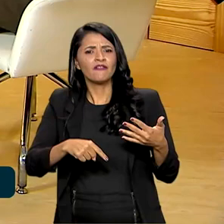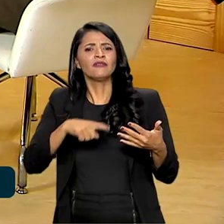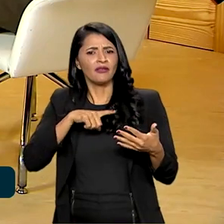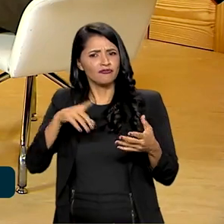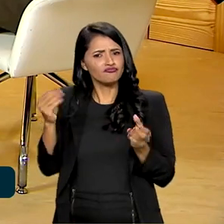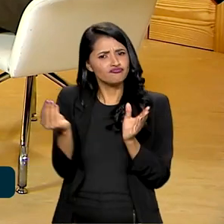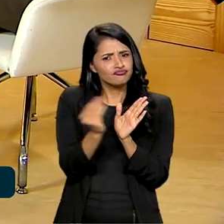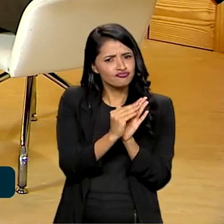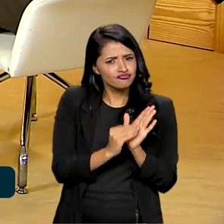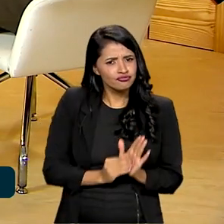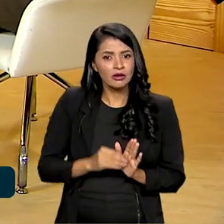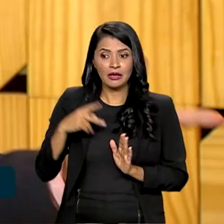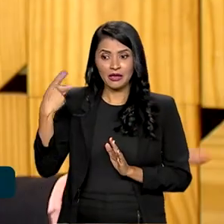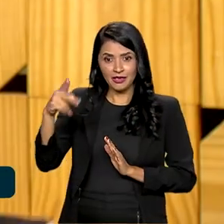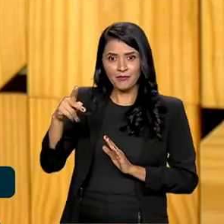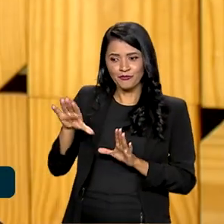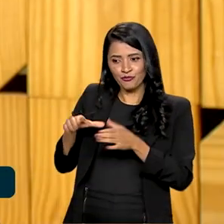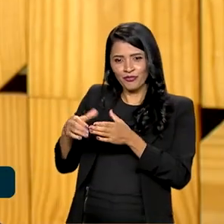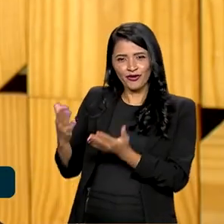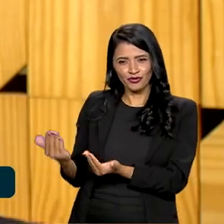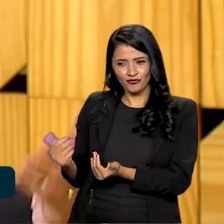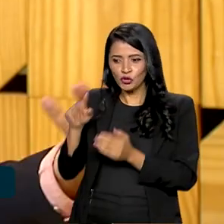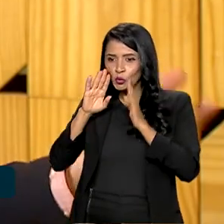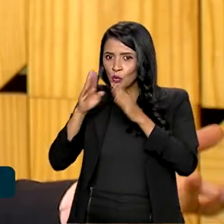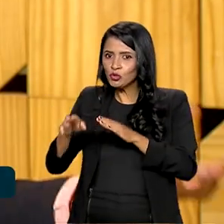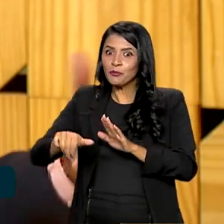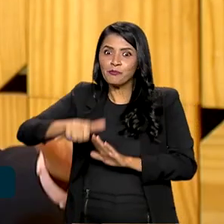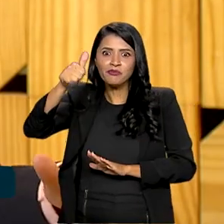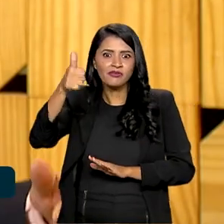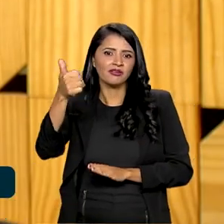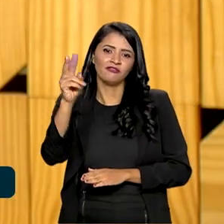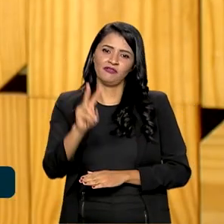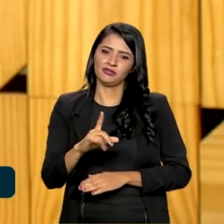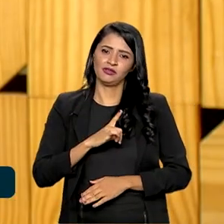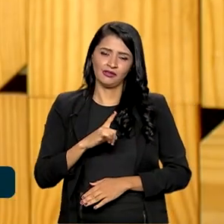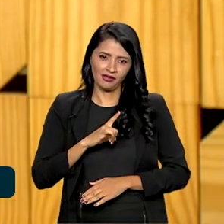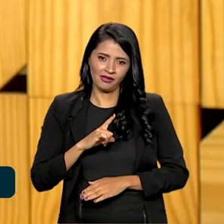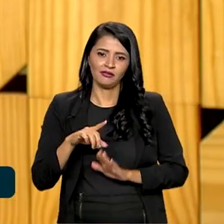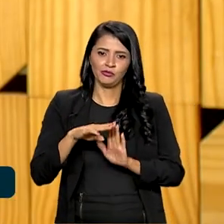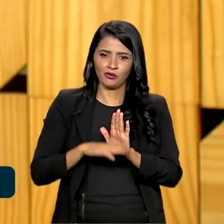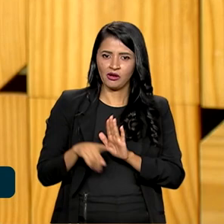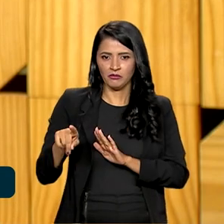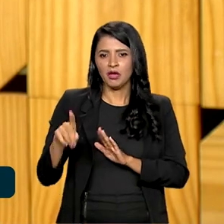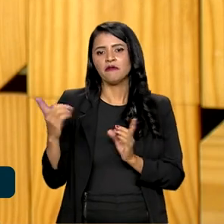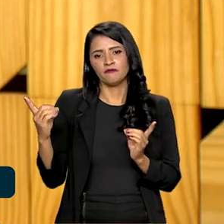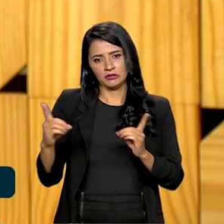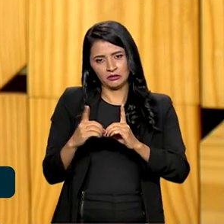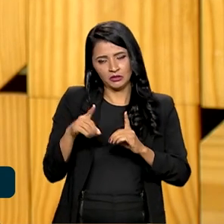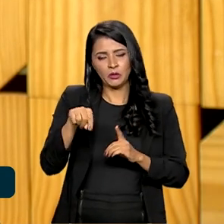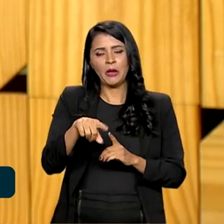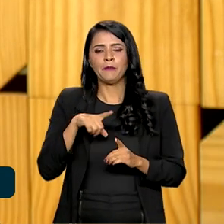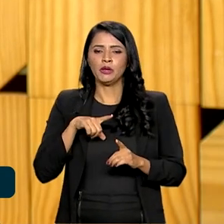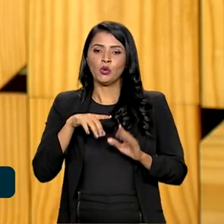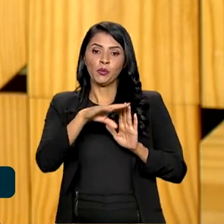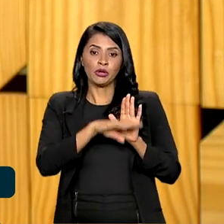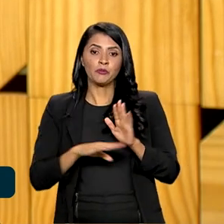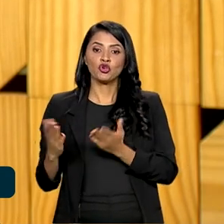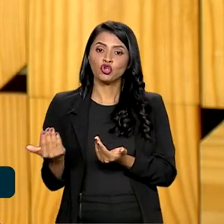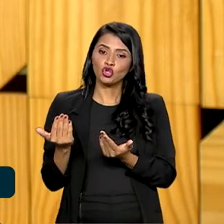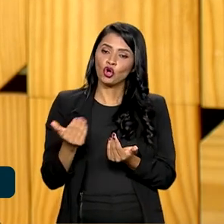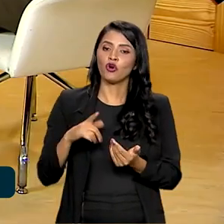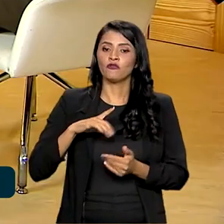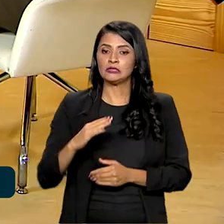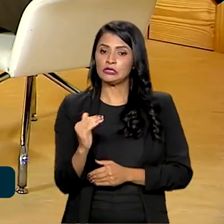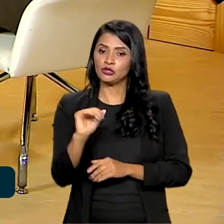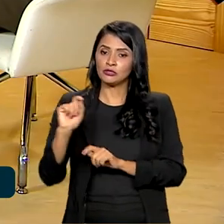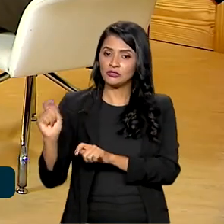juventude, esse é um programa pioneiro também na história. Os jovens agora passam a ser atendidos pelo programa Jovem Cientista da Pesca Artesanal.